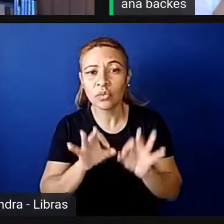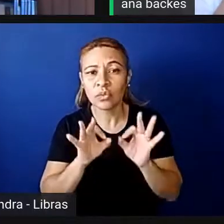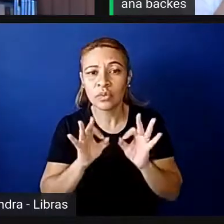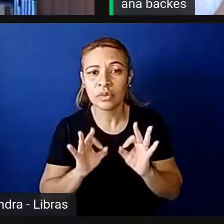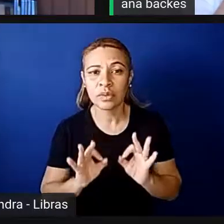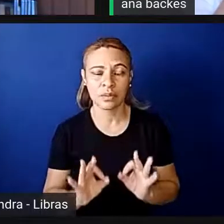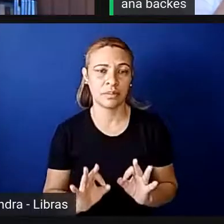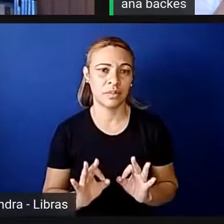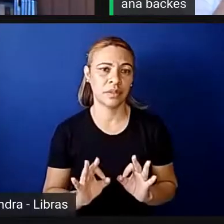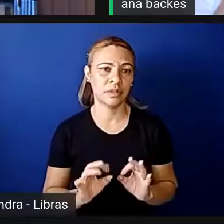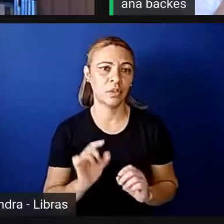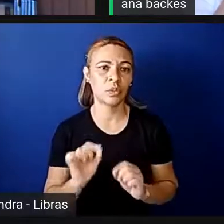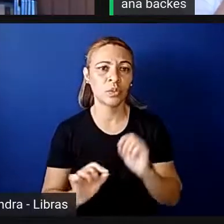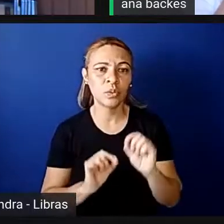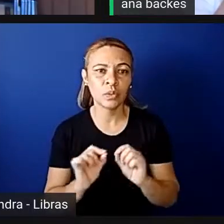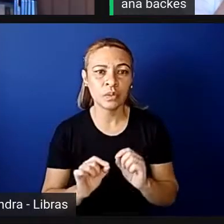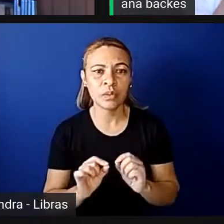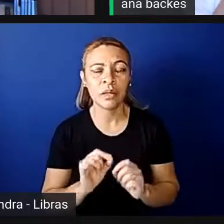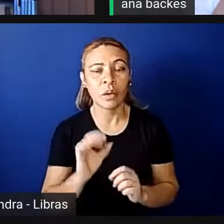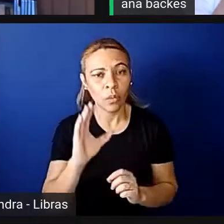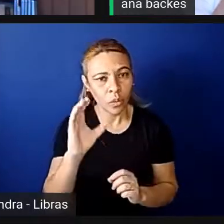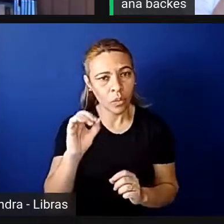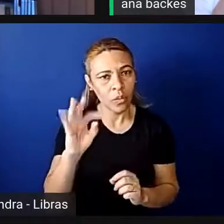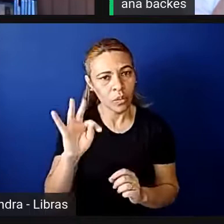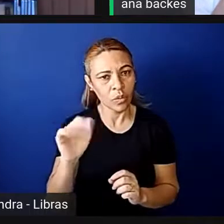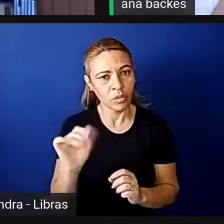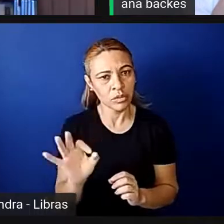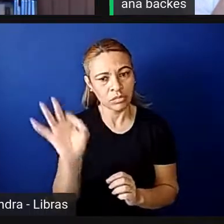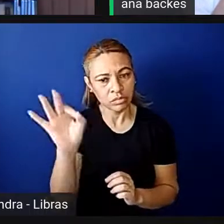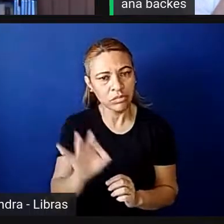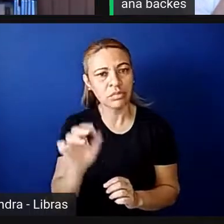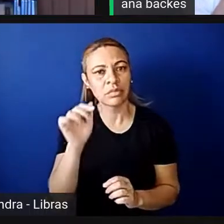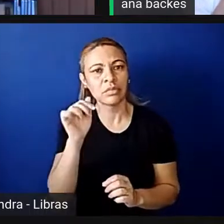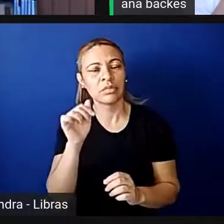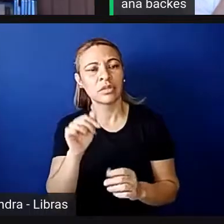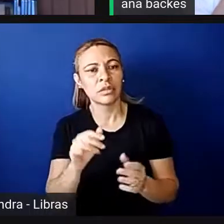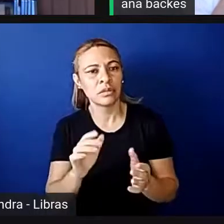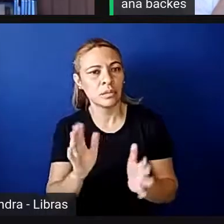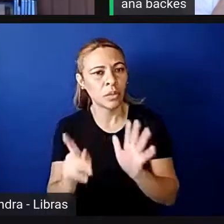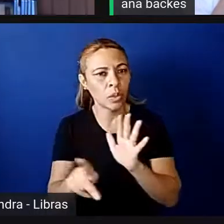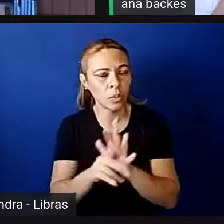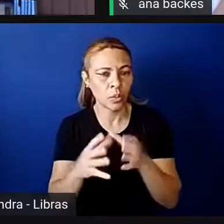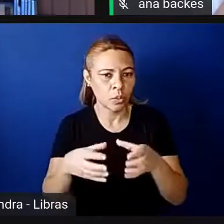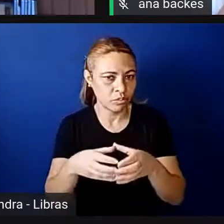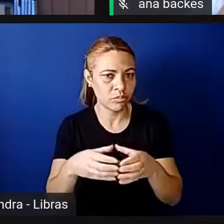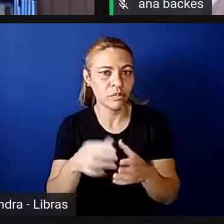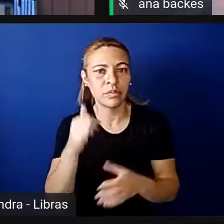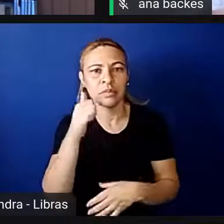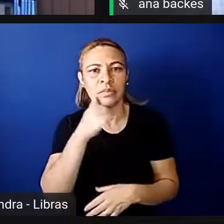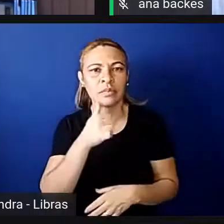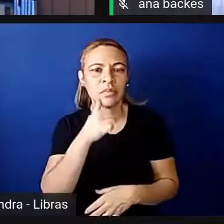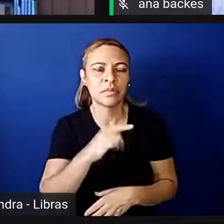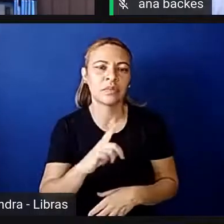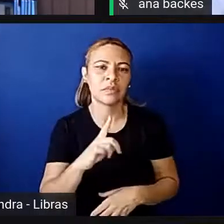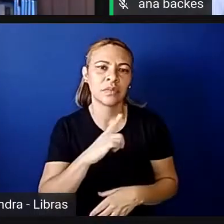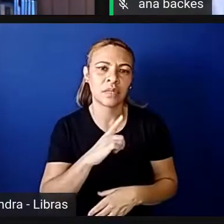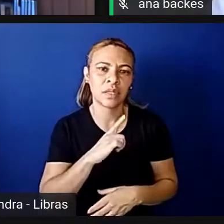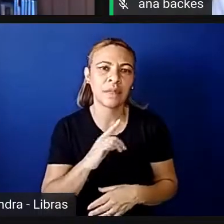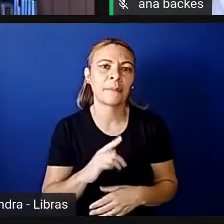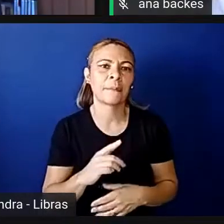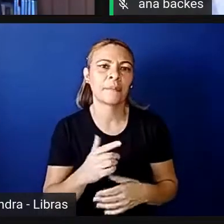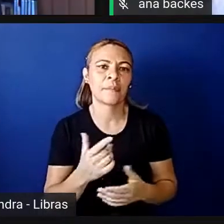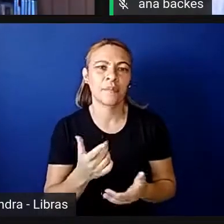são as cotas para a formação das chapas de candidatos, em que nós temos na verdade não é,